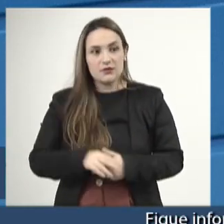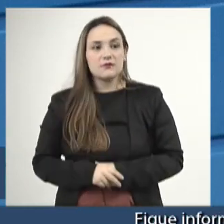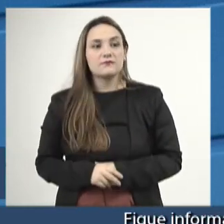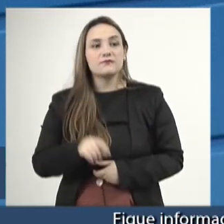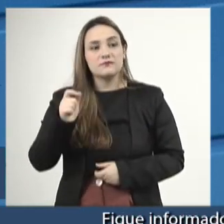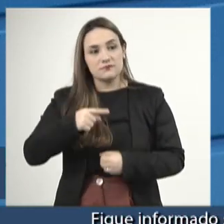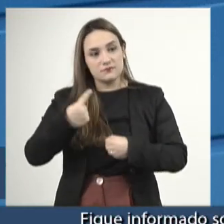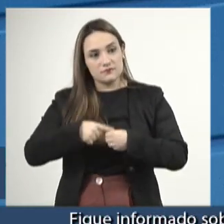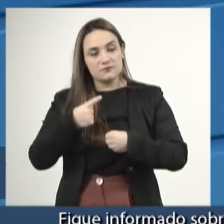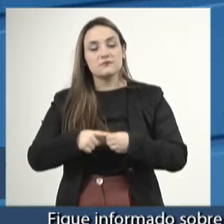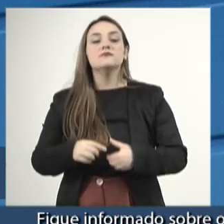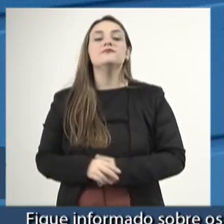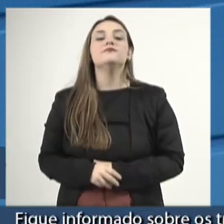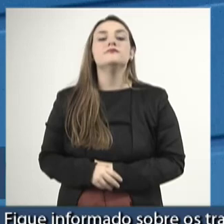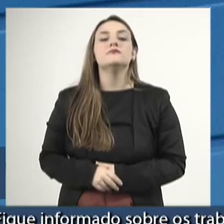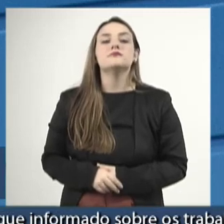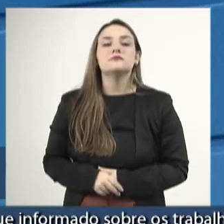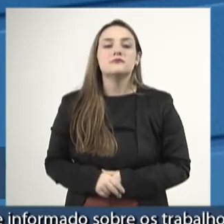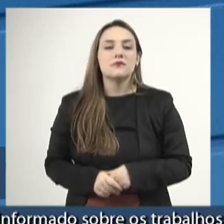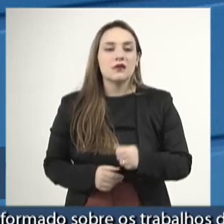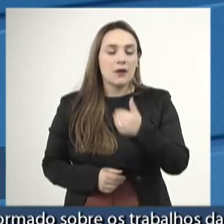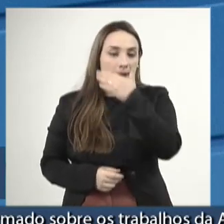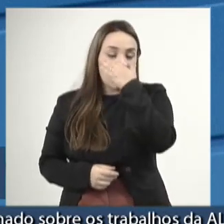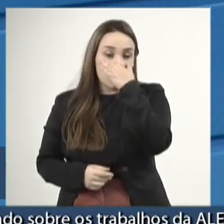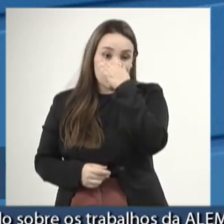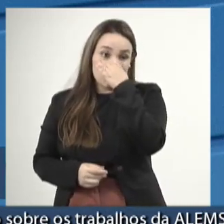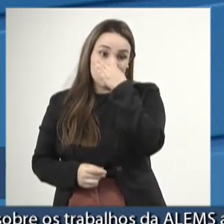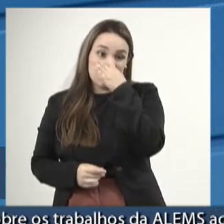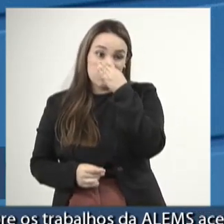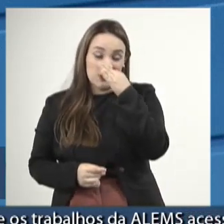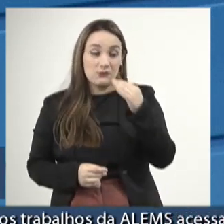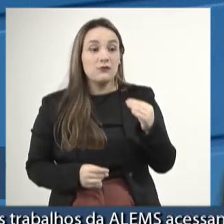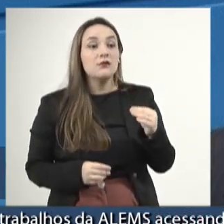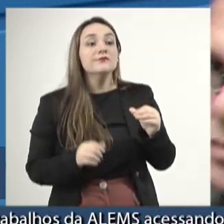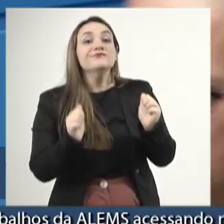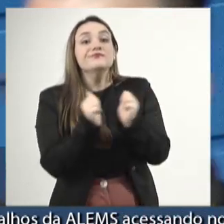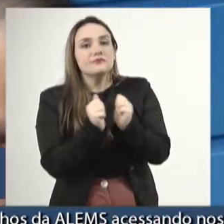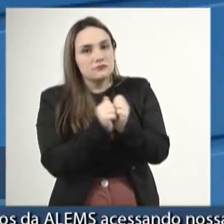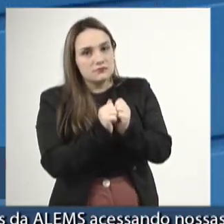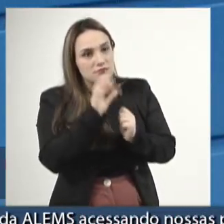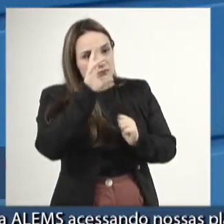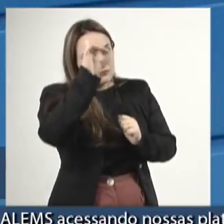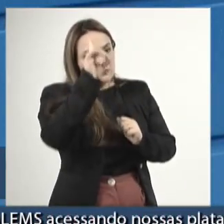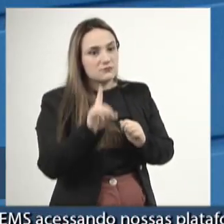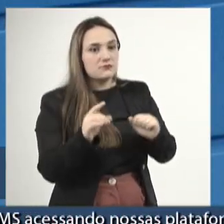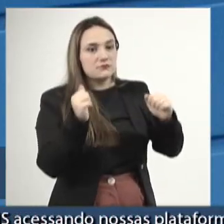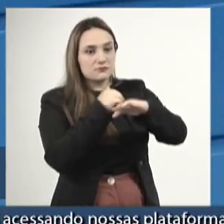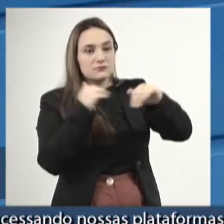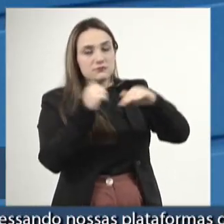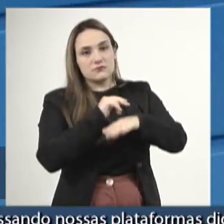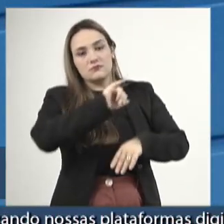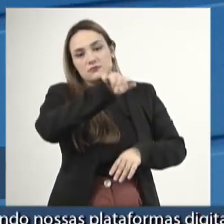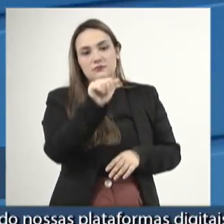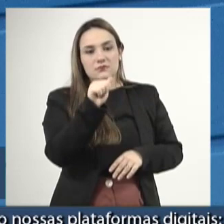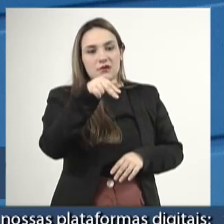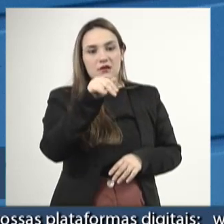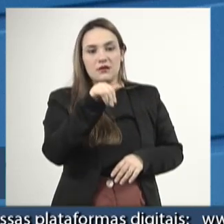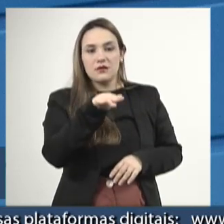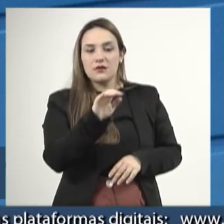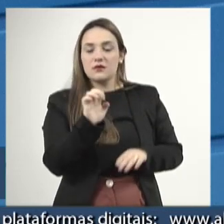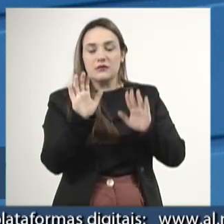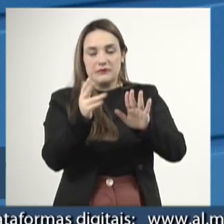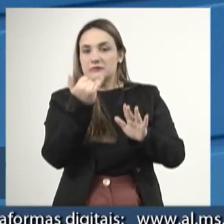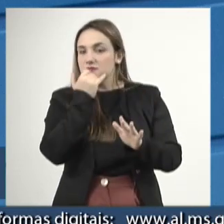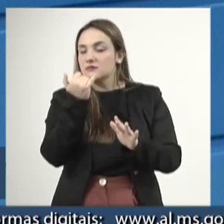ao diretor de Tranto, senhor Janine, não, aliás, senhor secretário de obras,